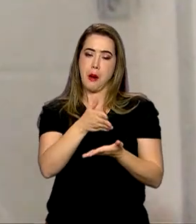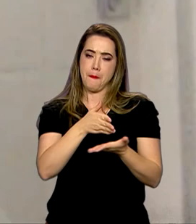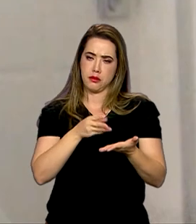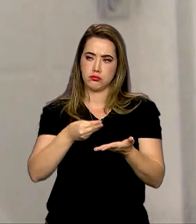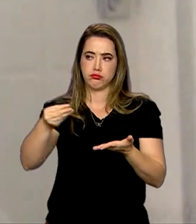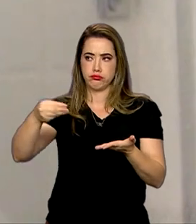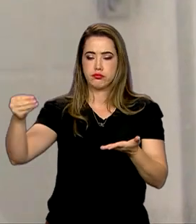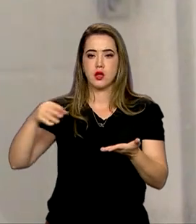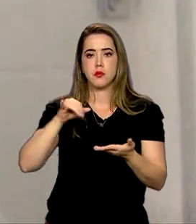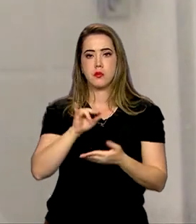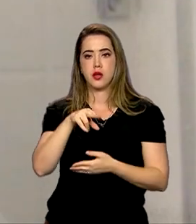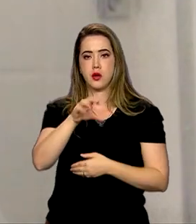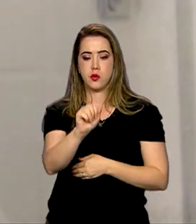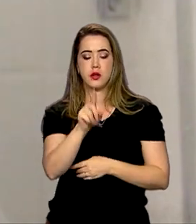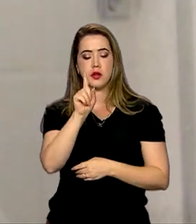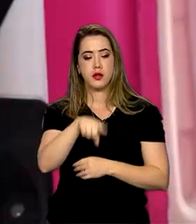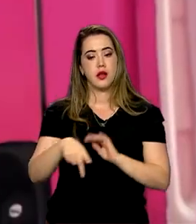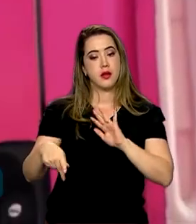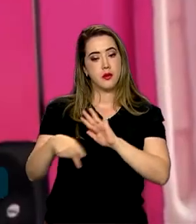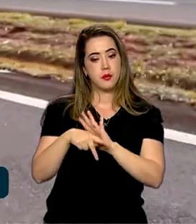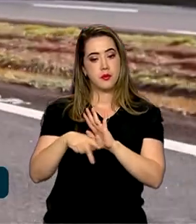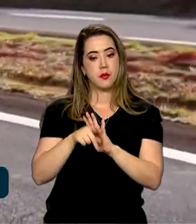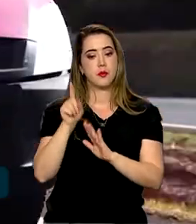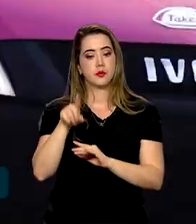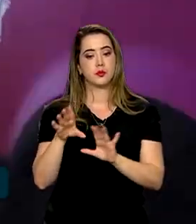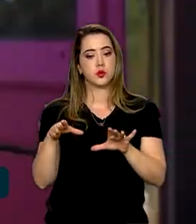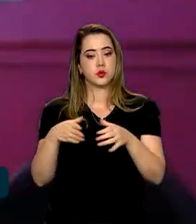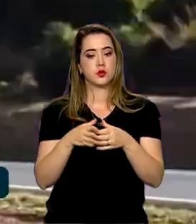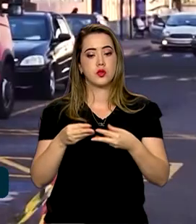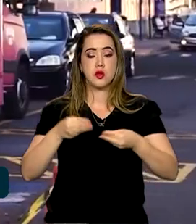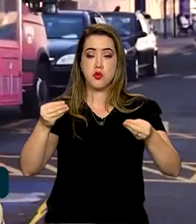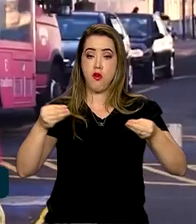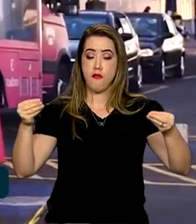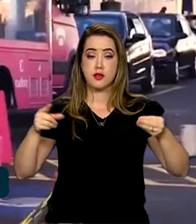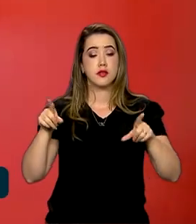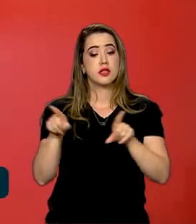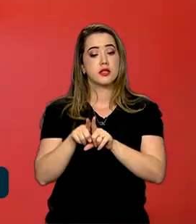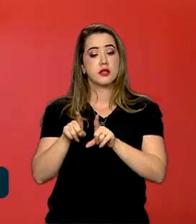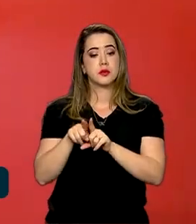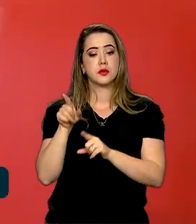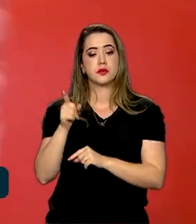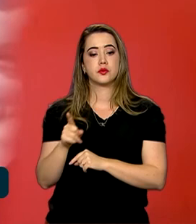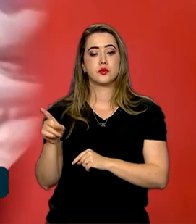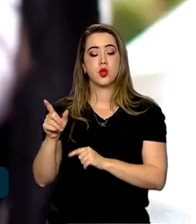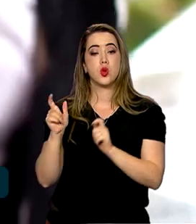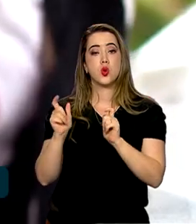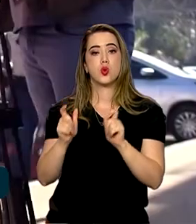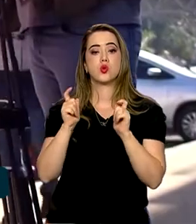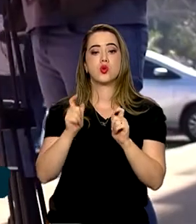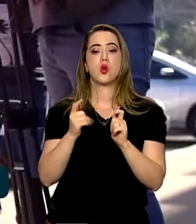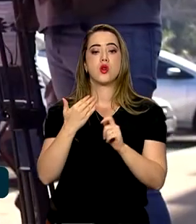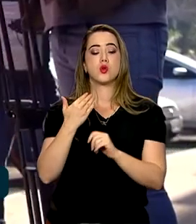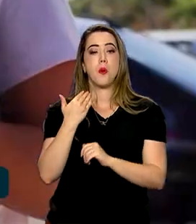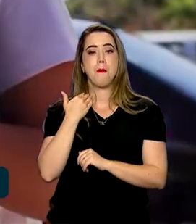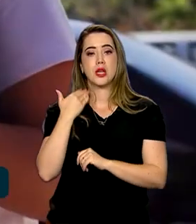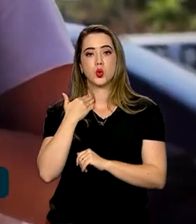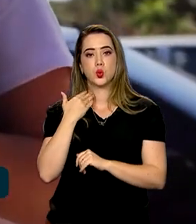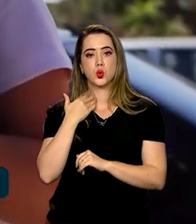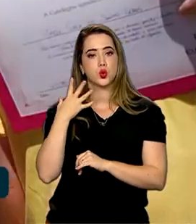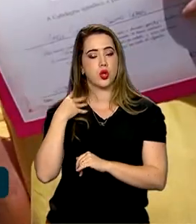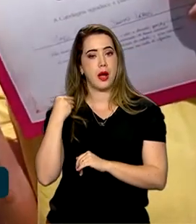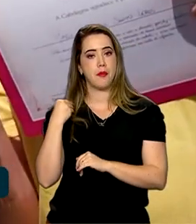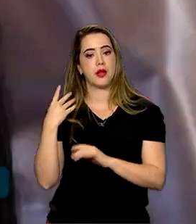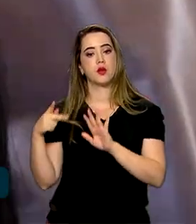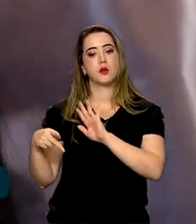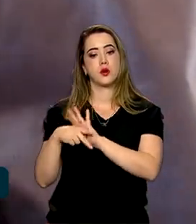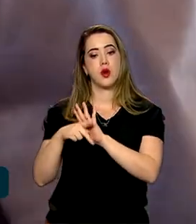perucas, que o Inca é parceiro da Cabelegria, fora que elas serão distribuídas também nos nossos bancos de perucas físicos, que a gente